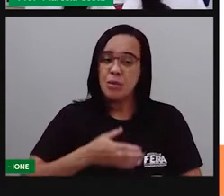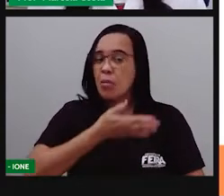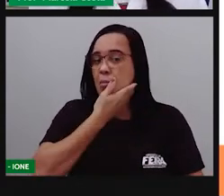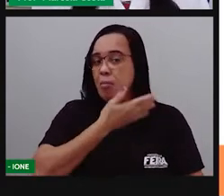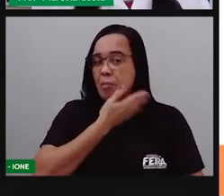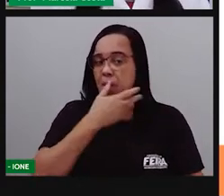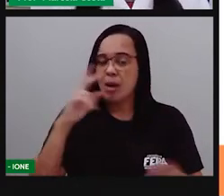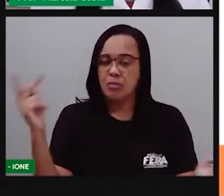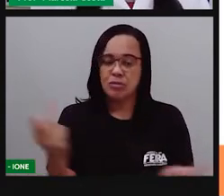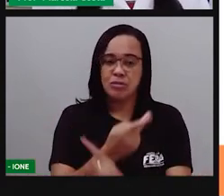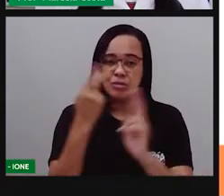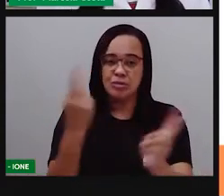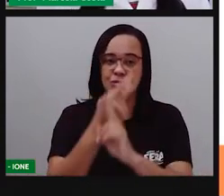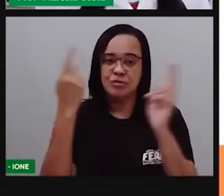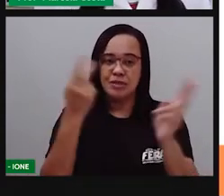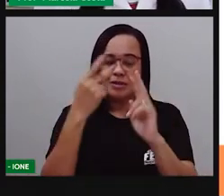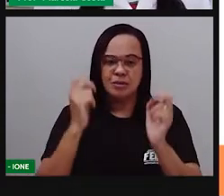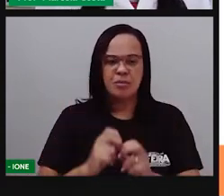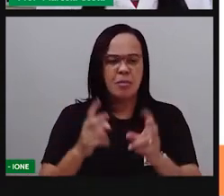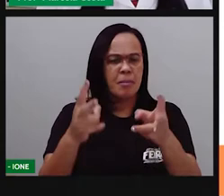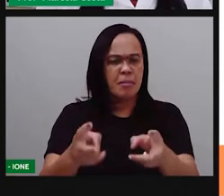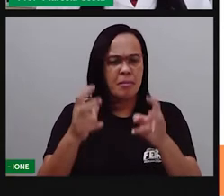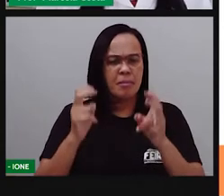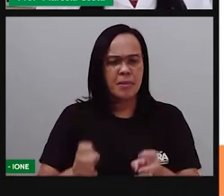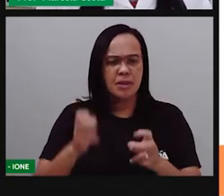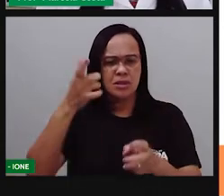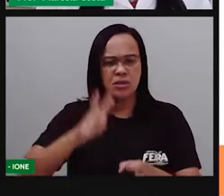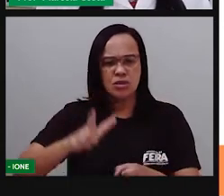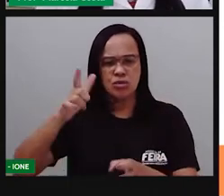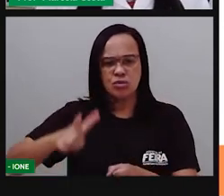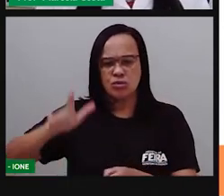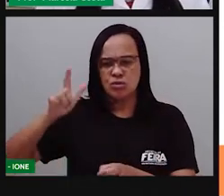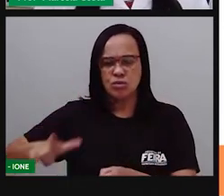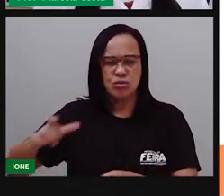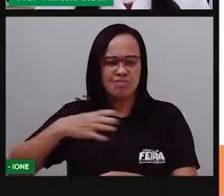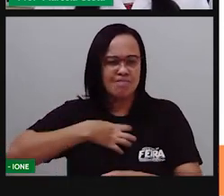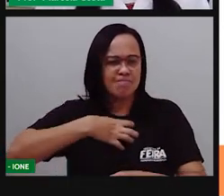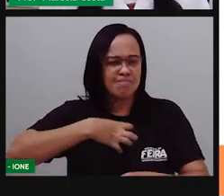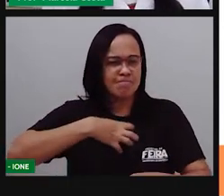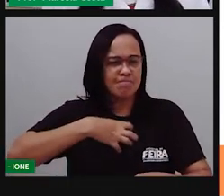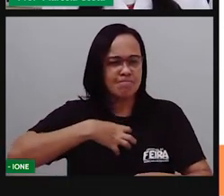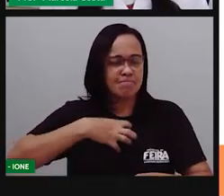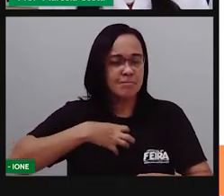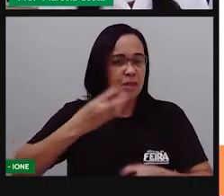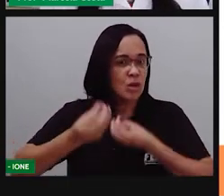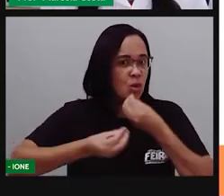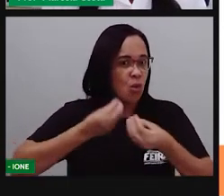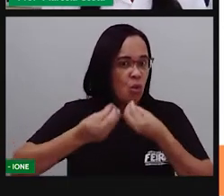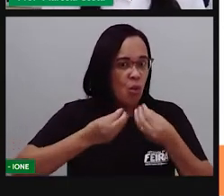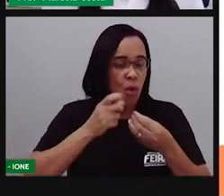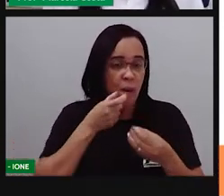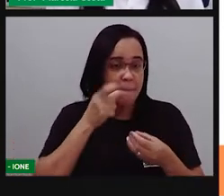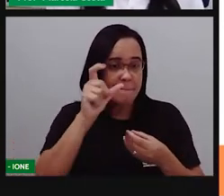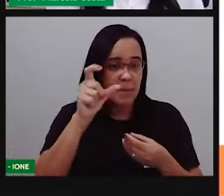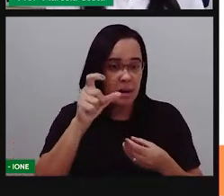Vocês perceberam aí a repetição de sons nesse trava-línguas?